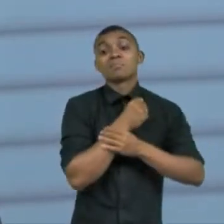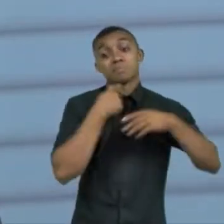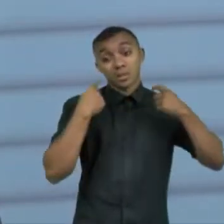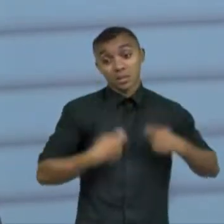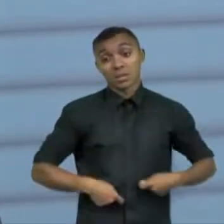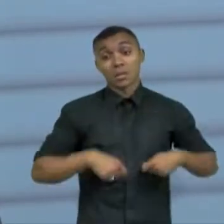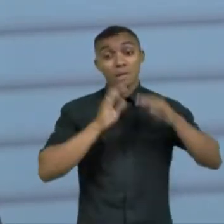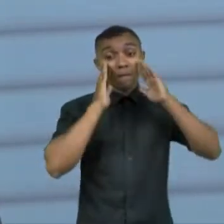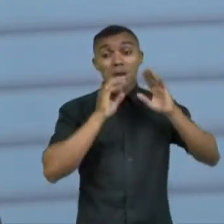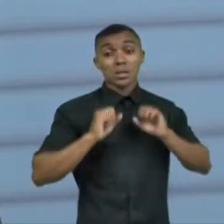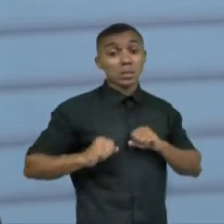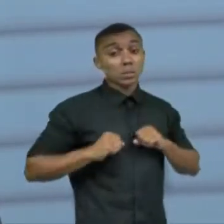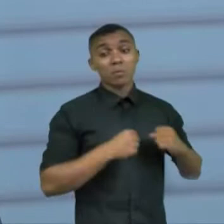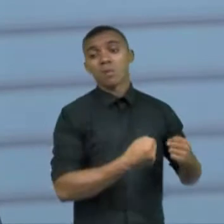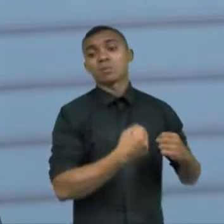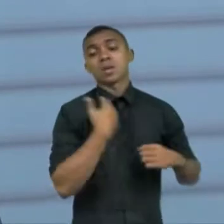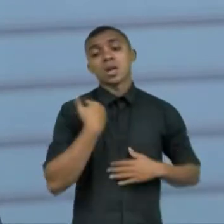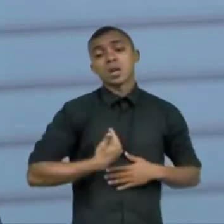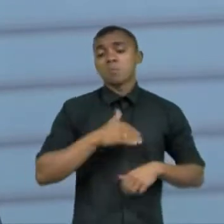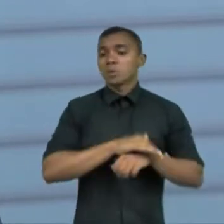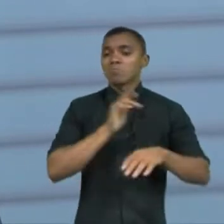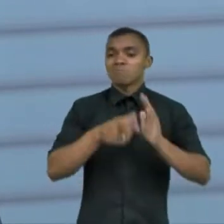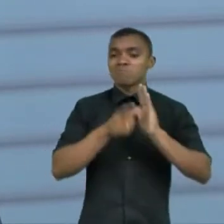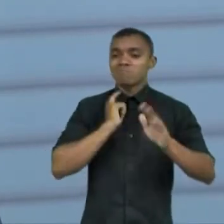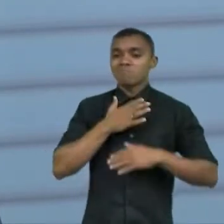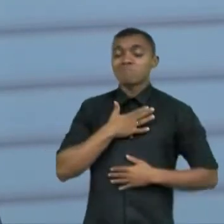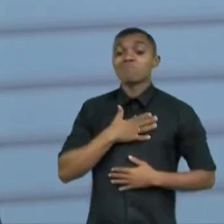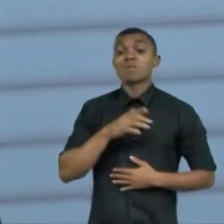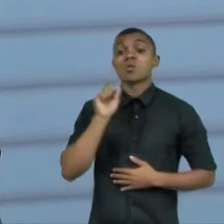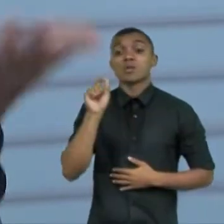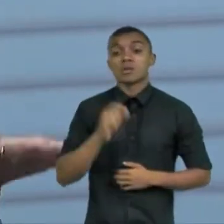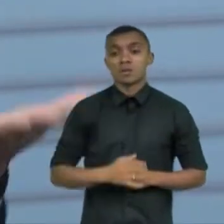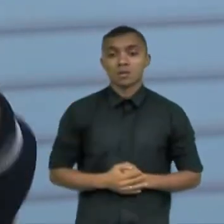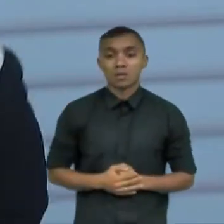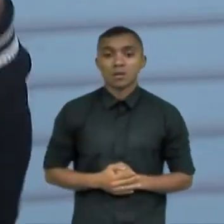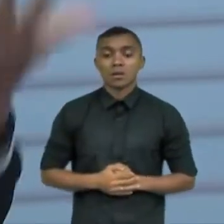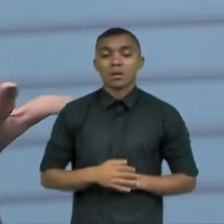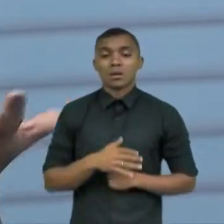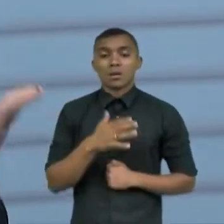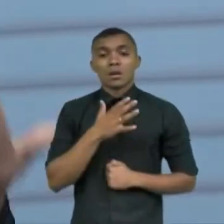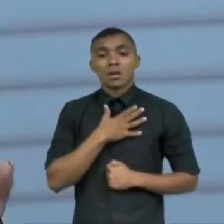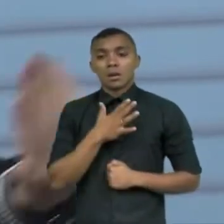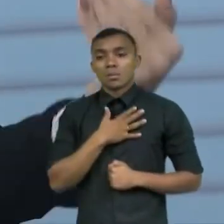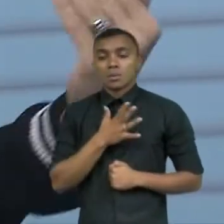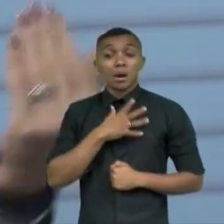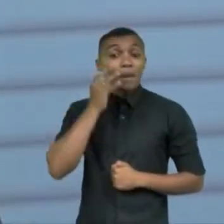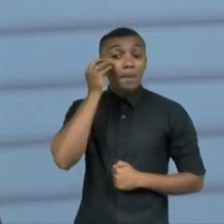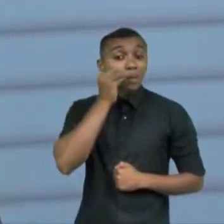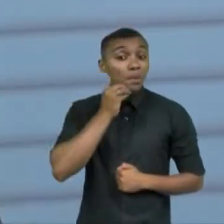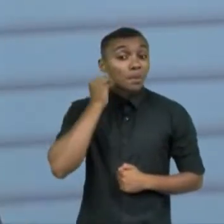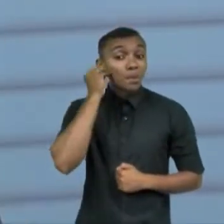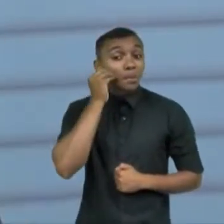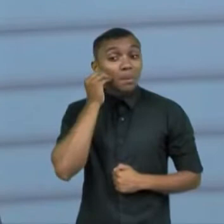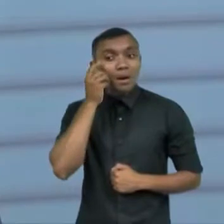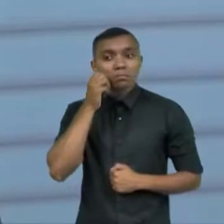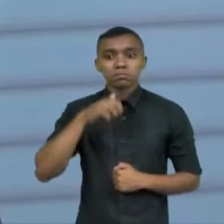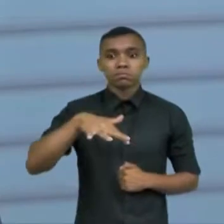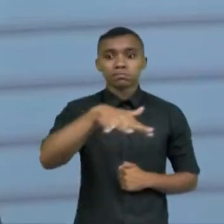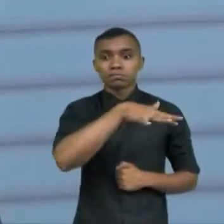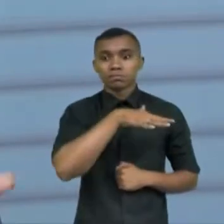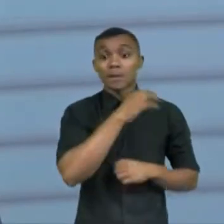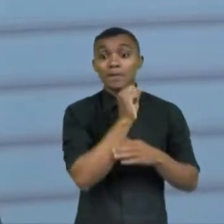eu tinha que colocar as minhas capacidades as minhas experiências na fisioterapia